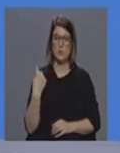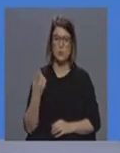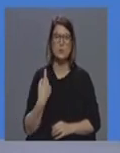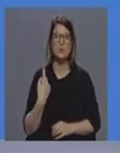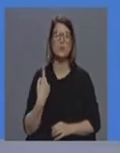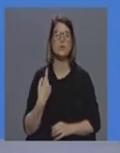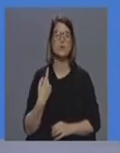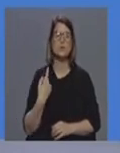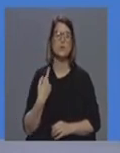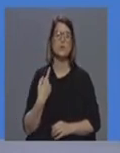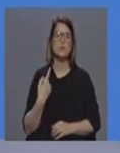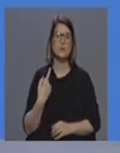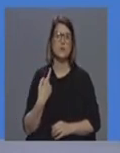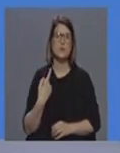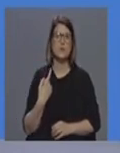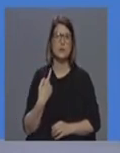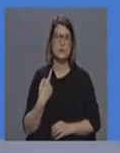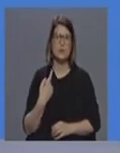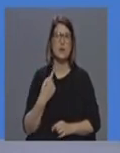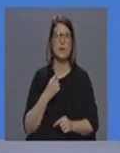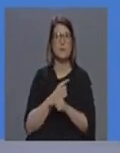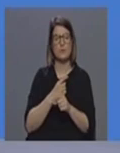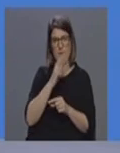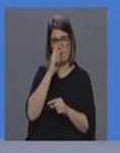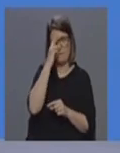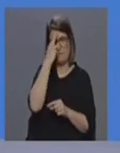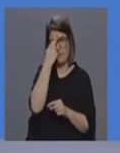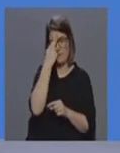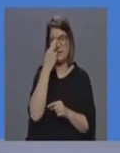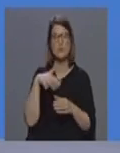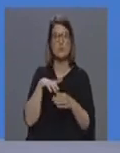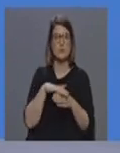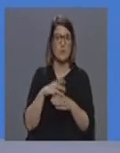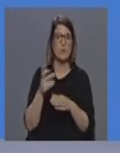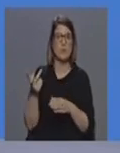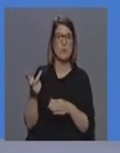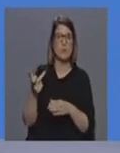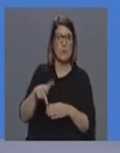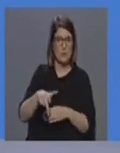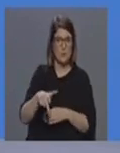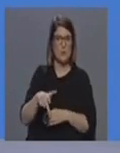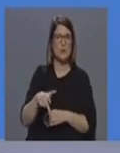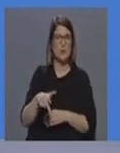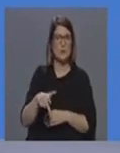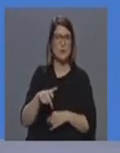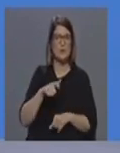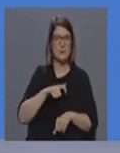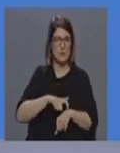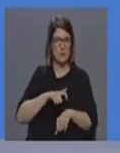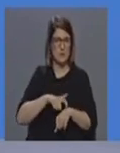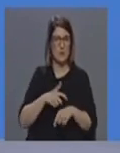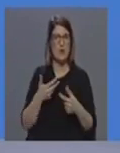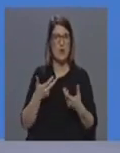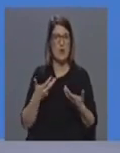aguentar o impacto e não neste momento